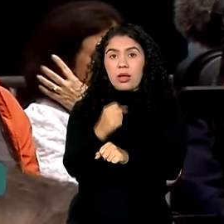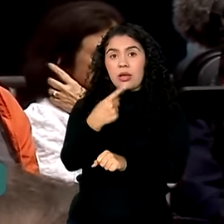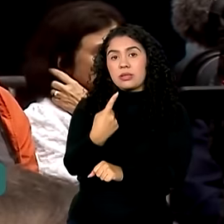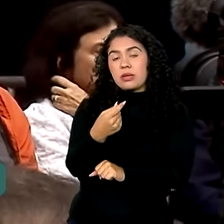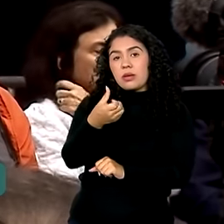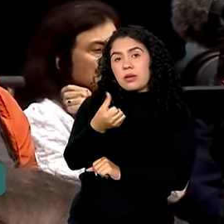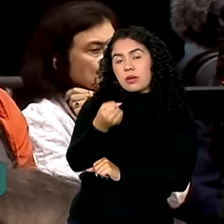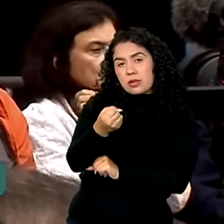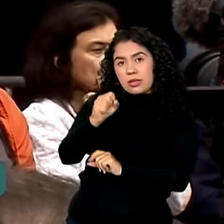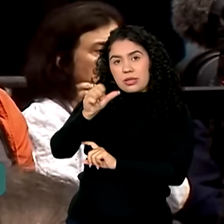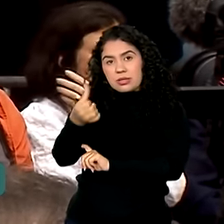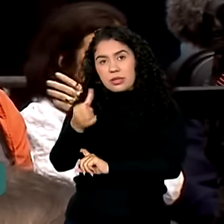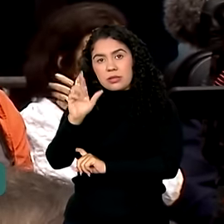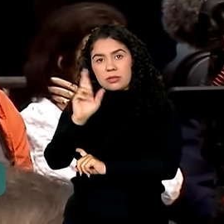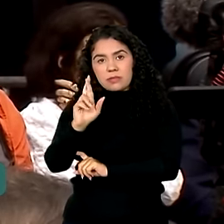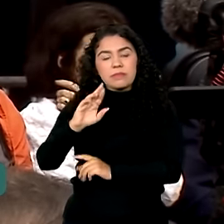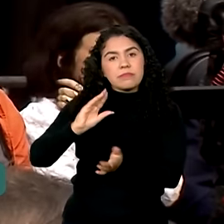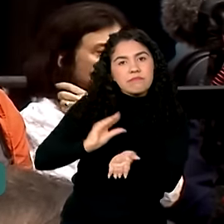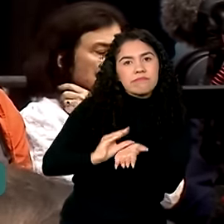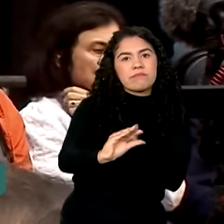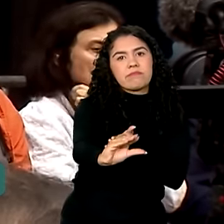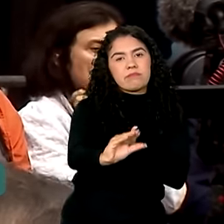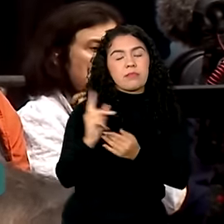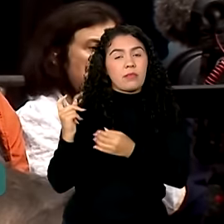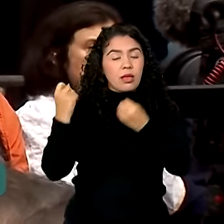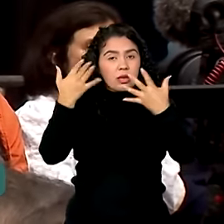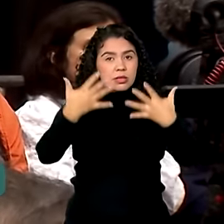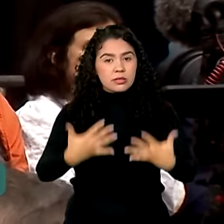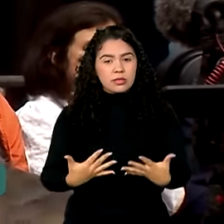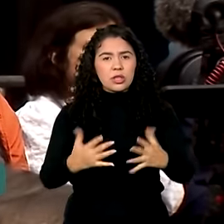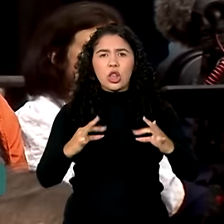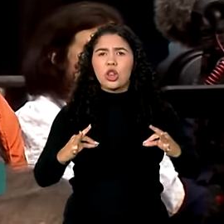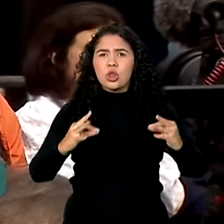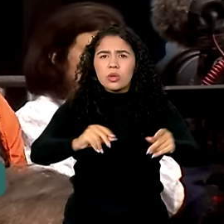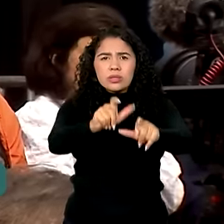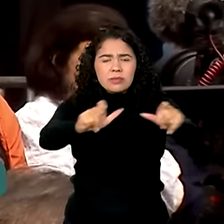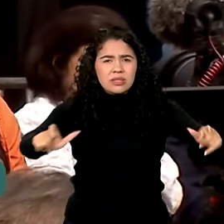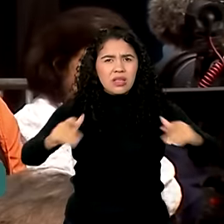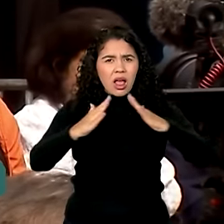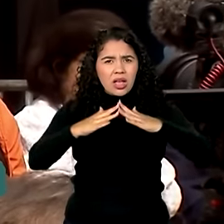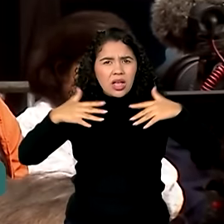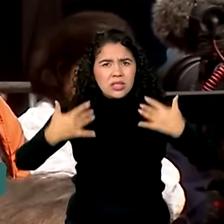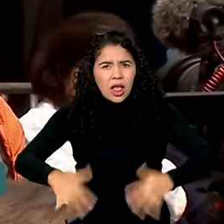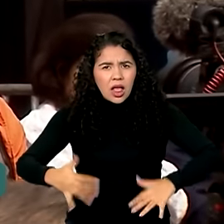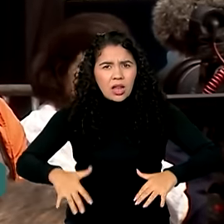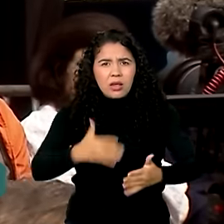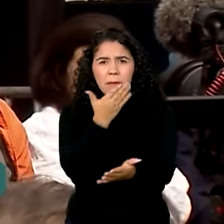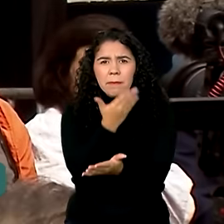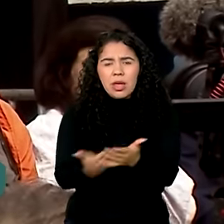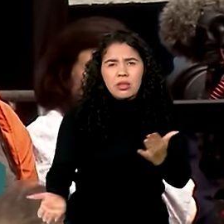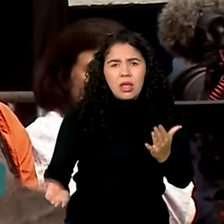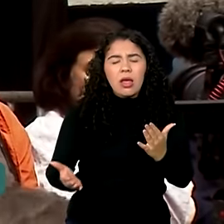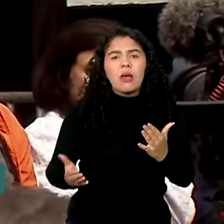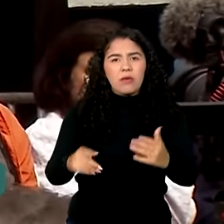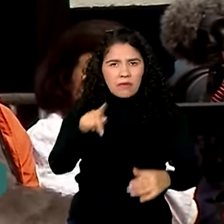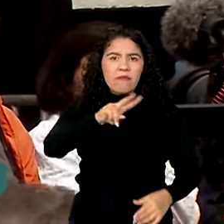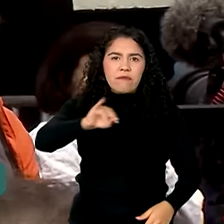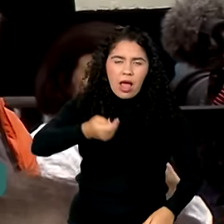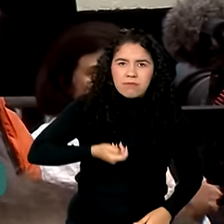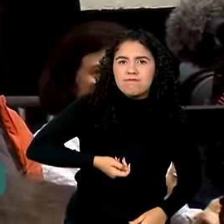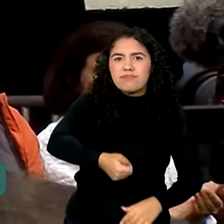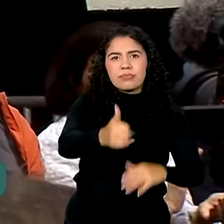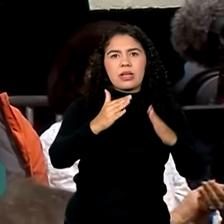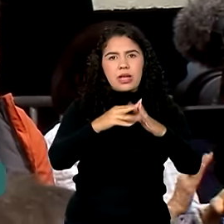Todas as pessoas que perderam casa por causa da enchente vão receber a casa que eles têm direito.